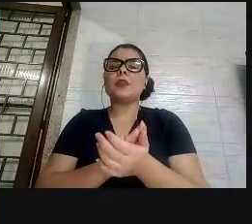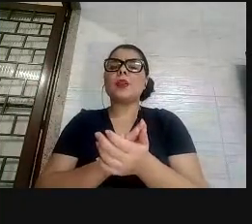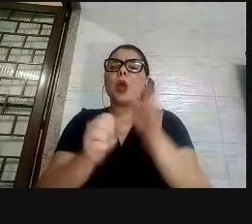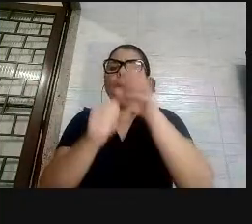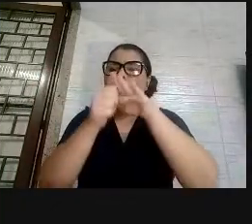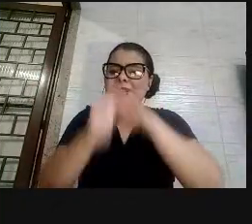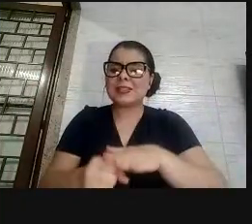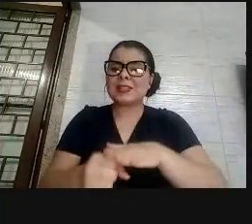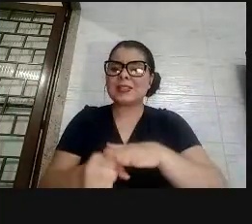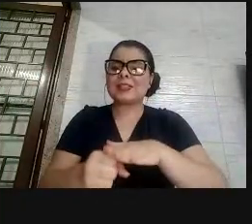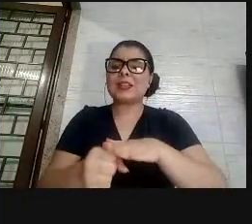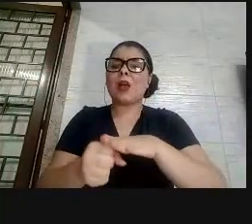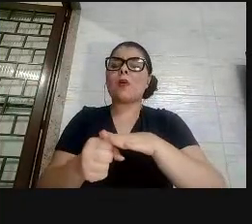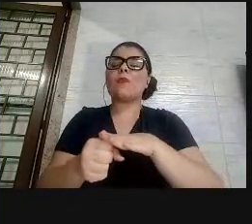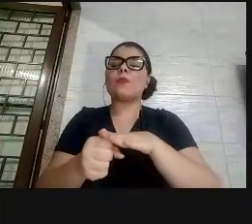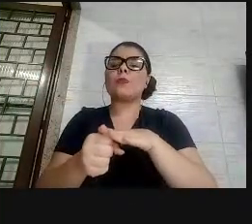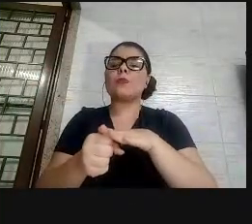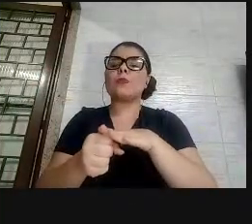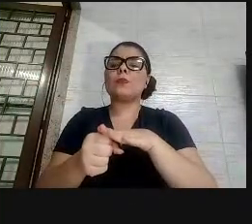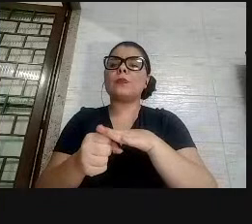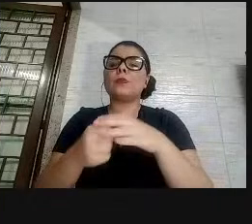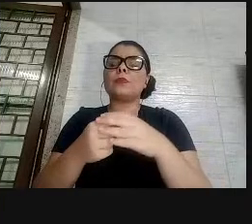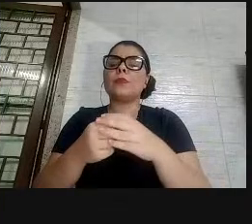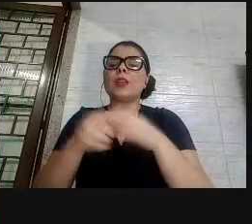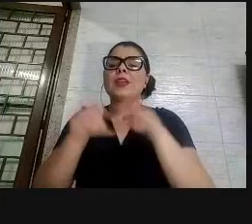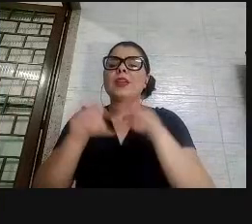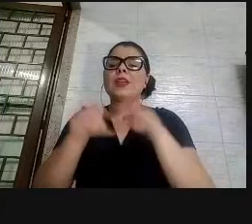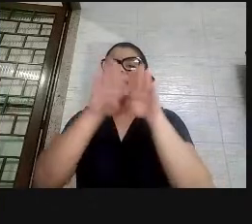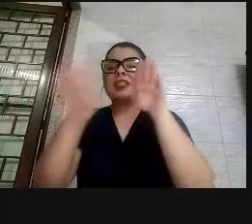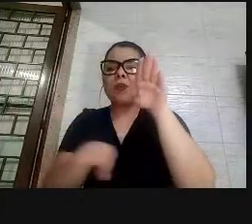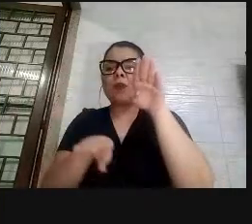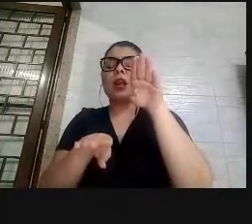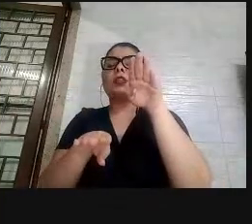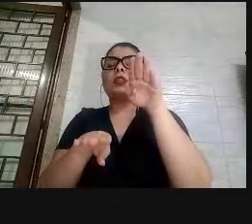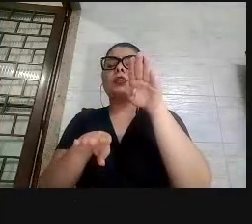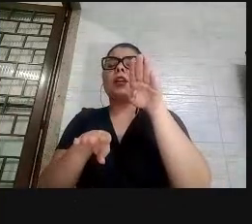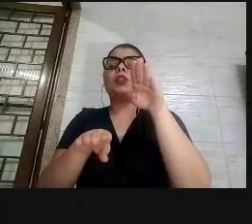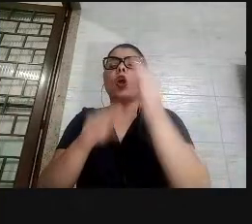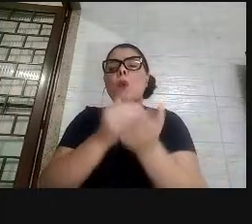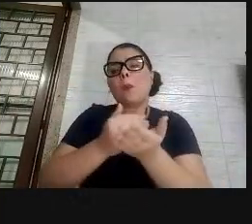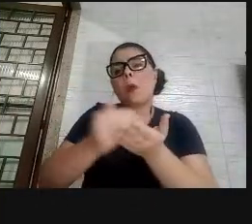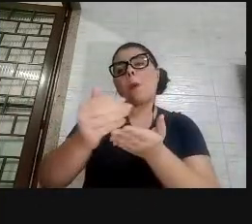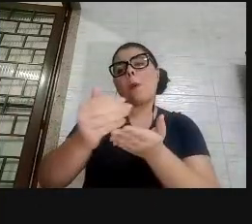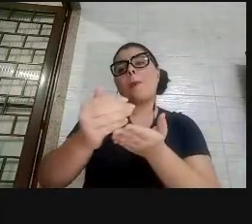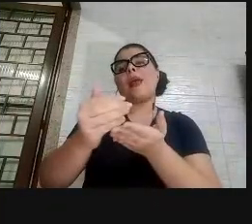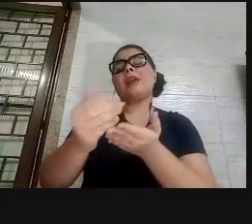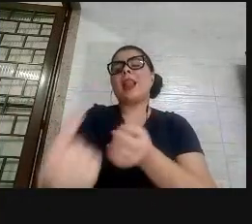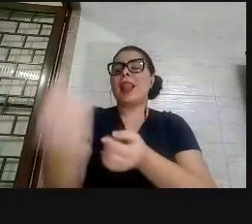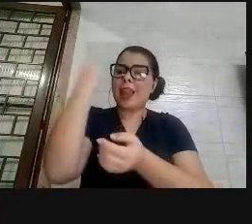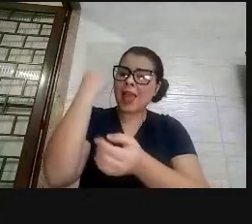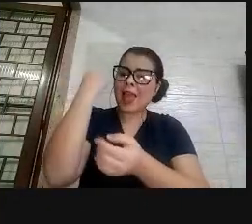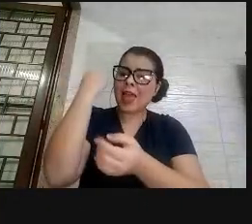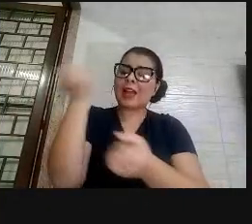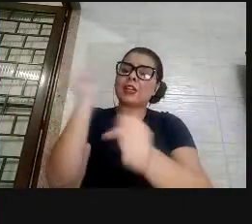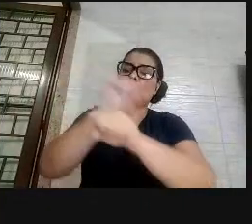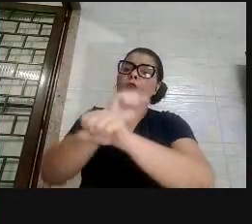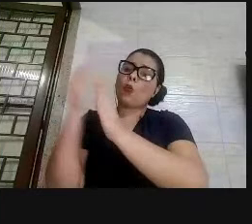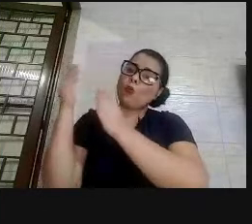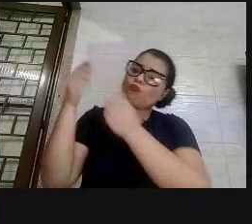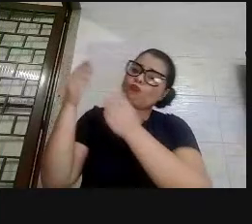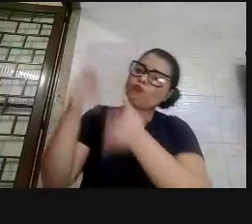desigualdade se origina na escravidão a partir da chegada dos escravos